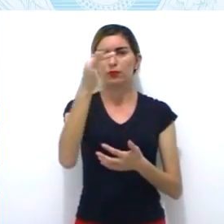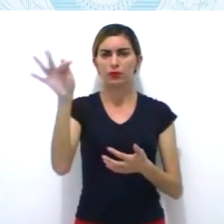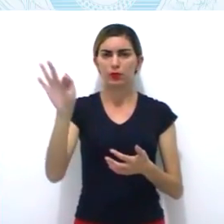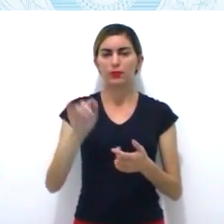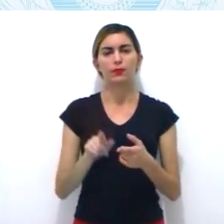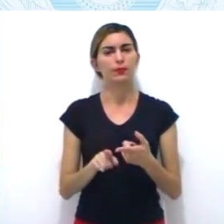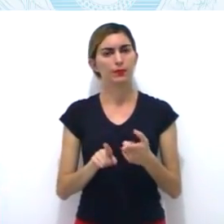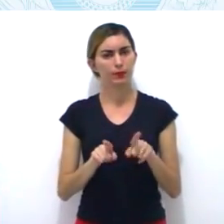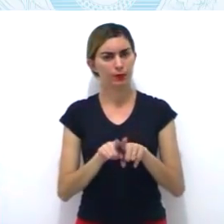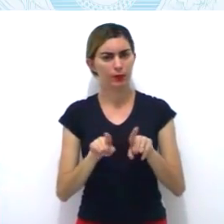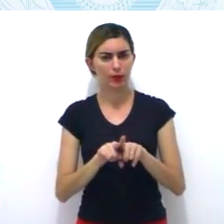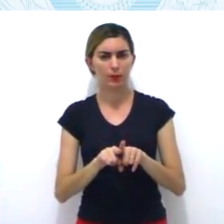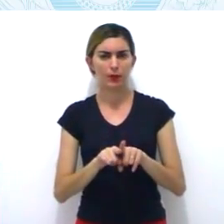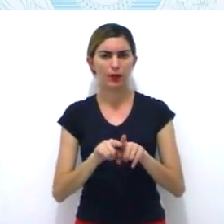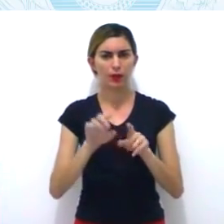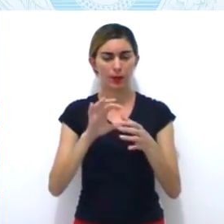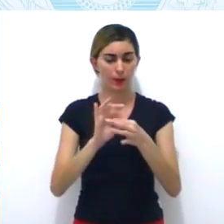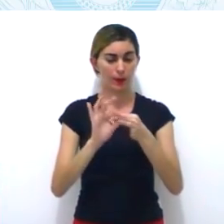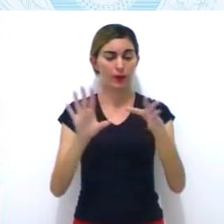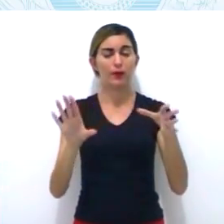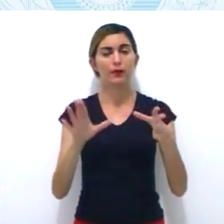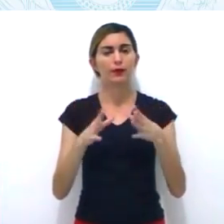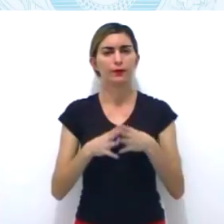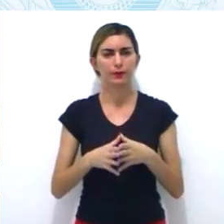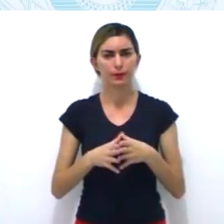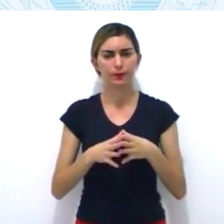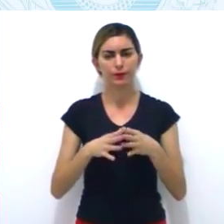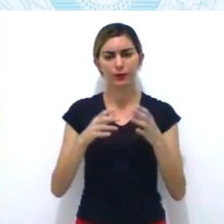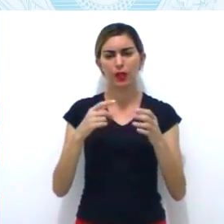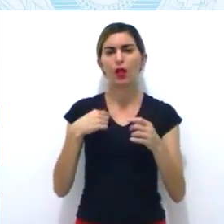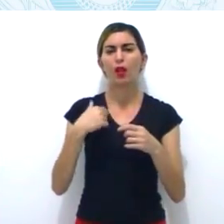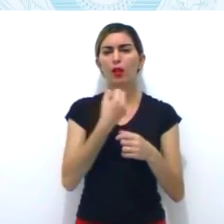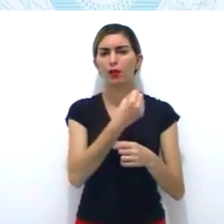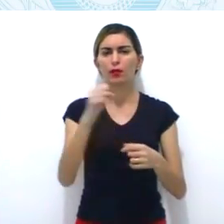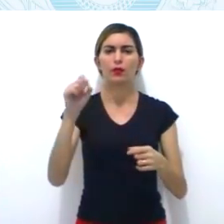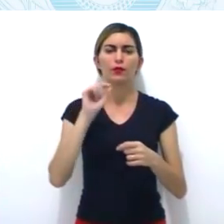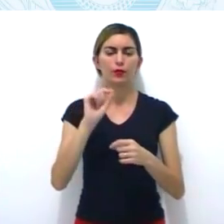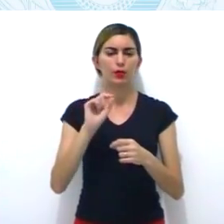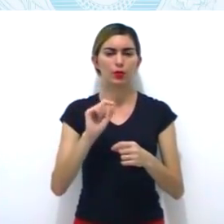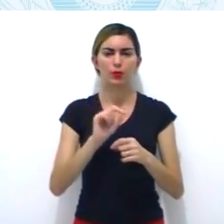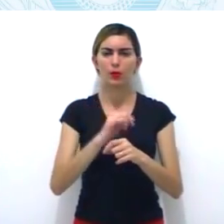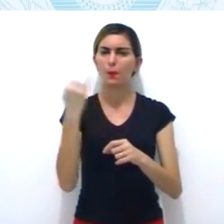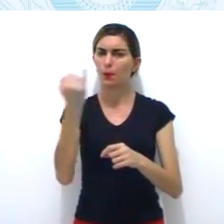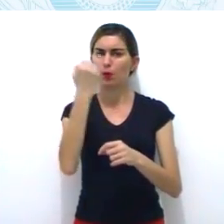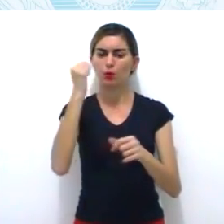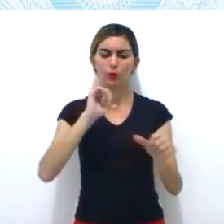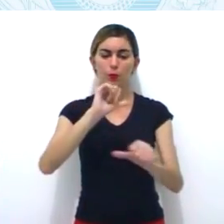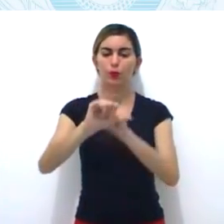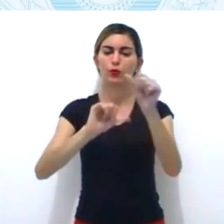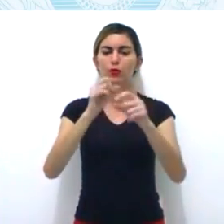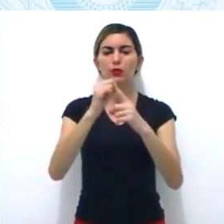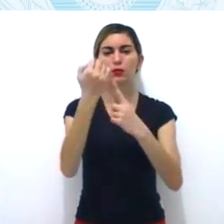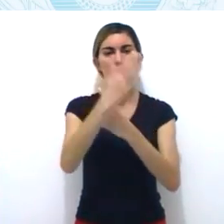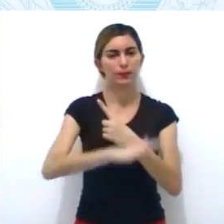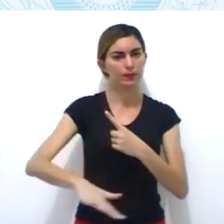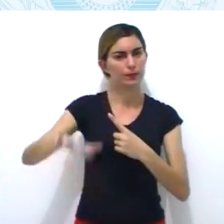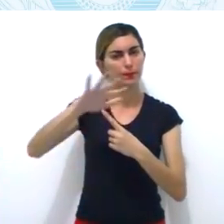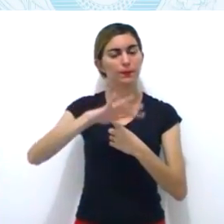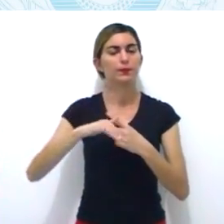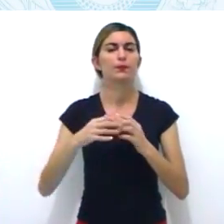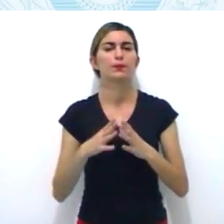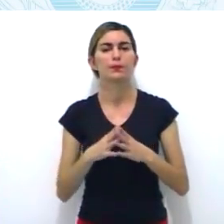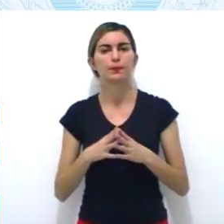e políticas da sociedade. O movimento contou com a participação de